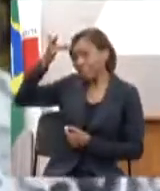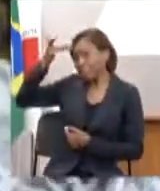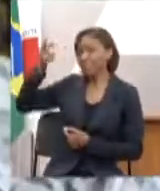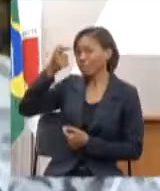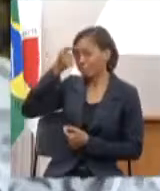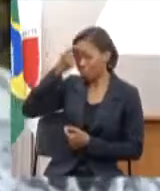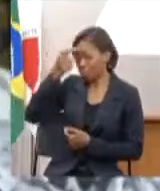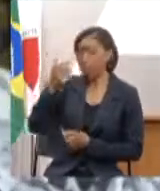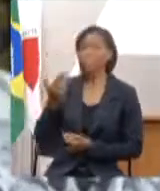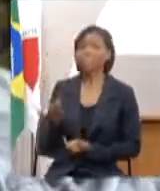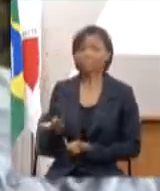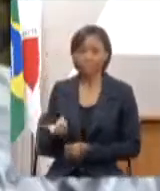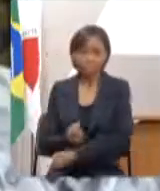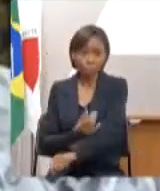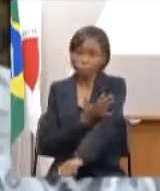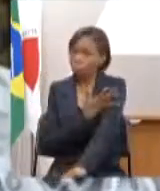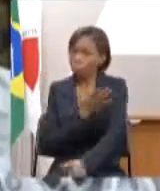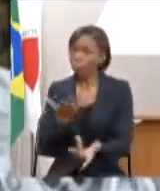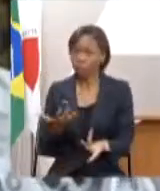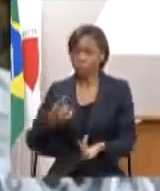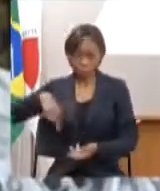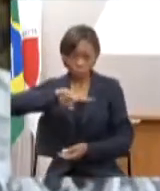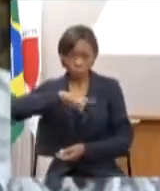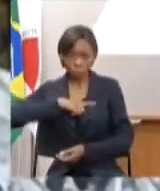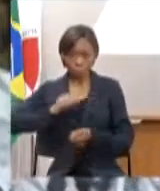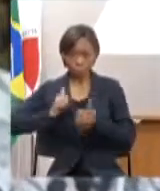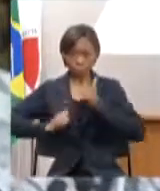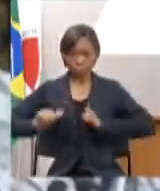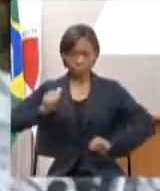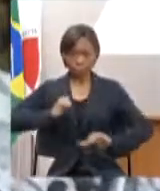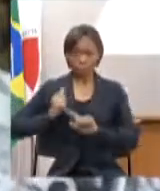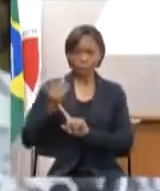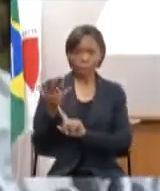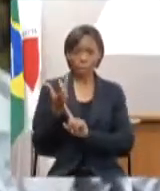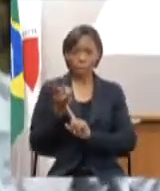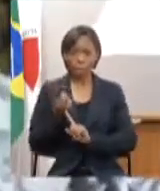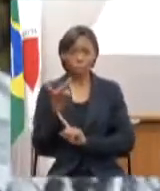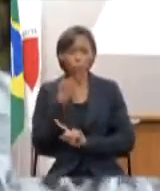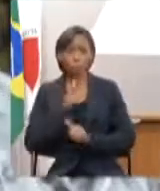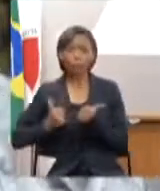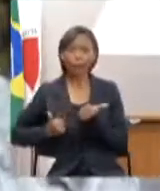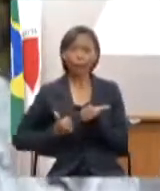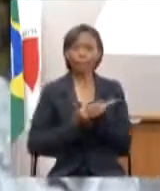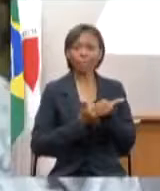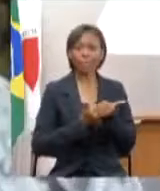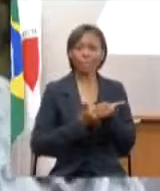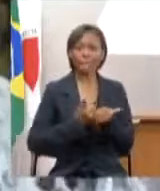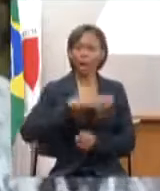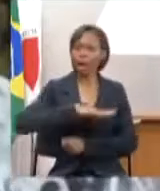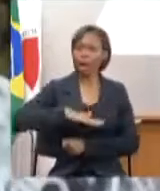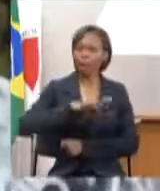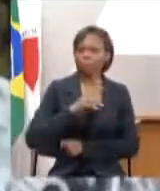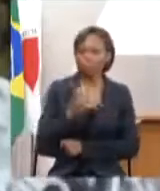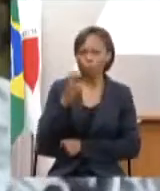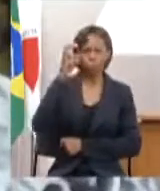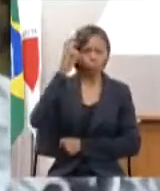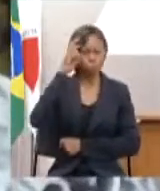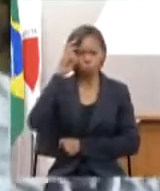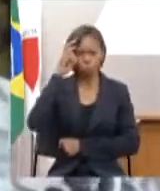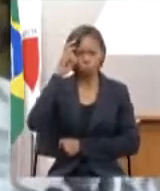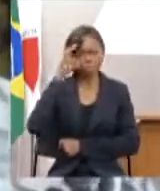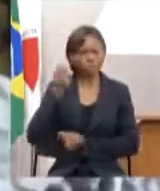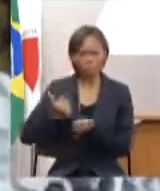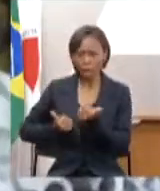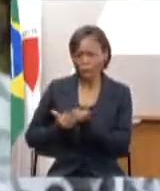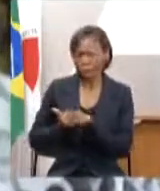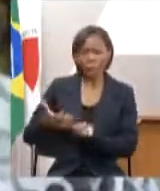momento conseguimos de alguma forma oferecer subsídios seja ele seja área da cultura seja ele na área do